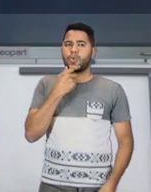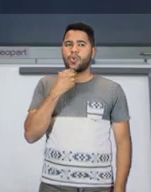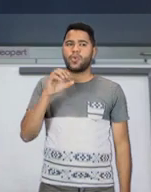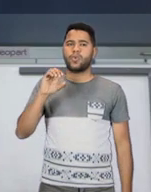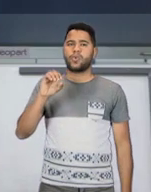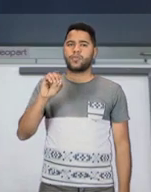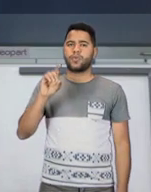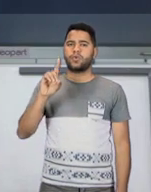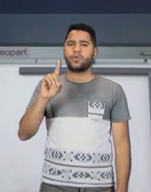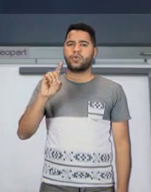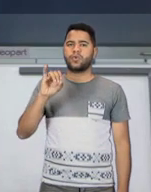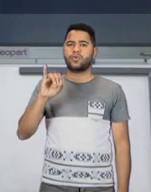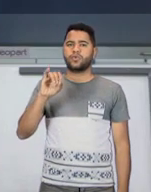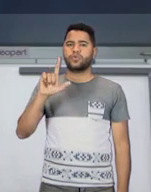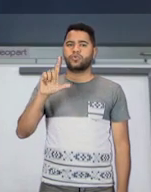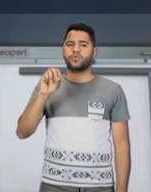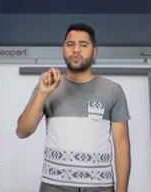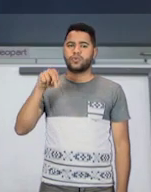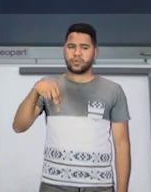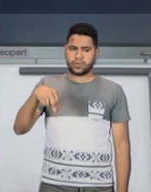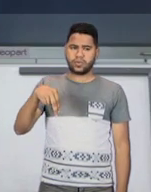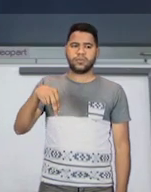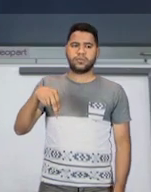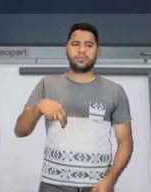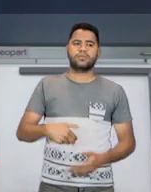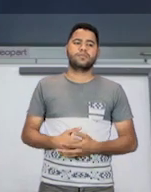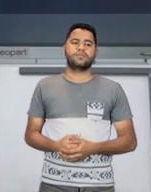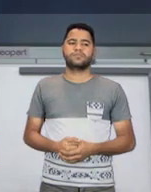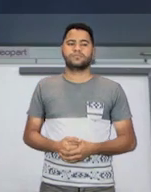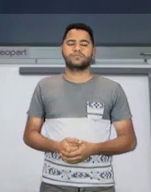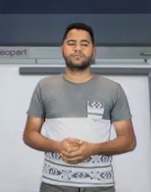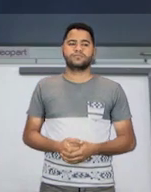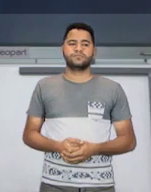Neto. Fish, Humans and Nature.